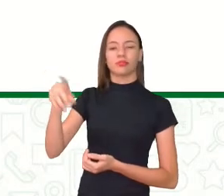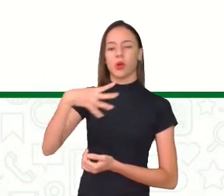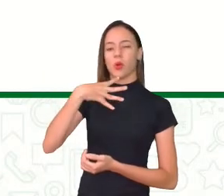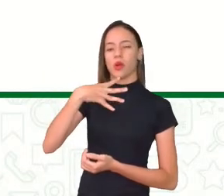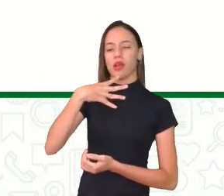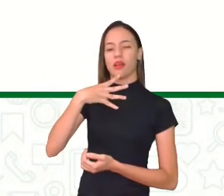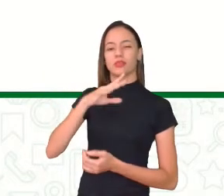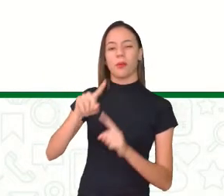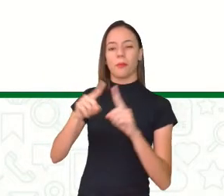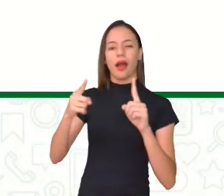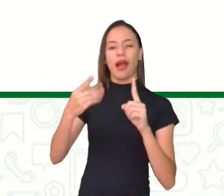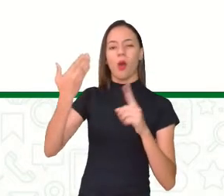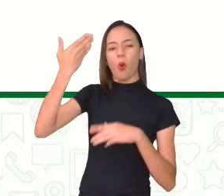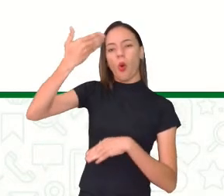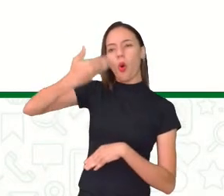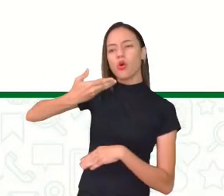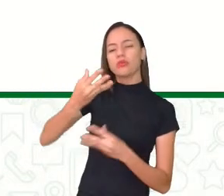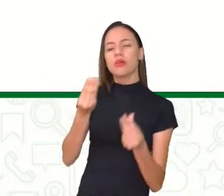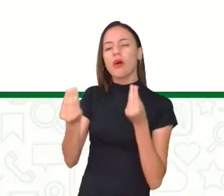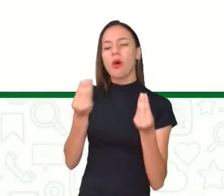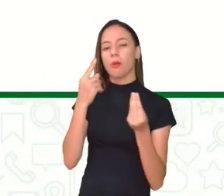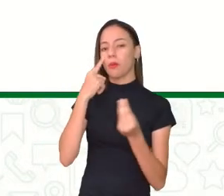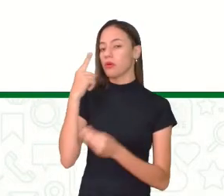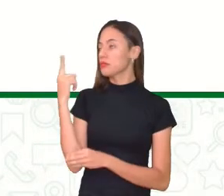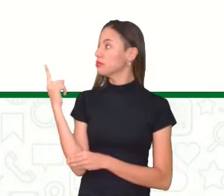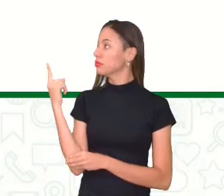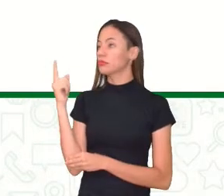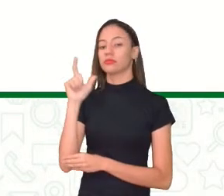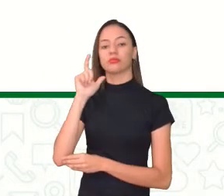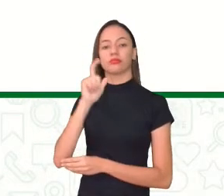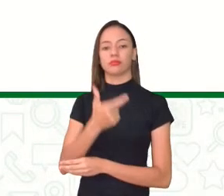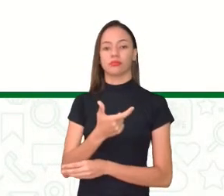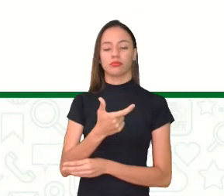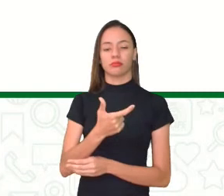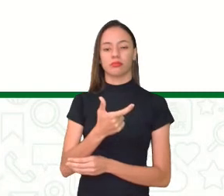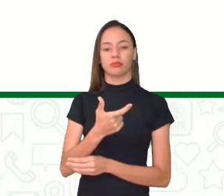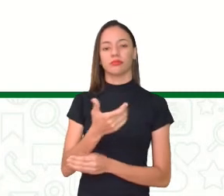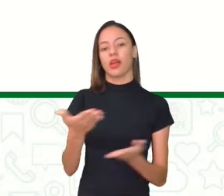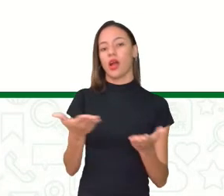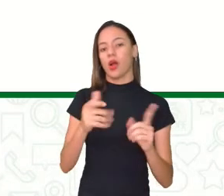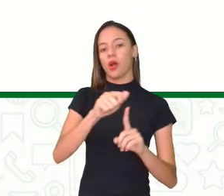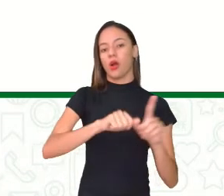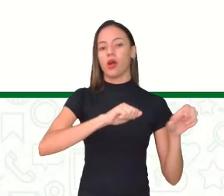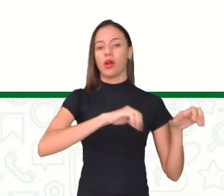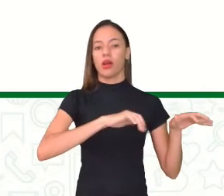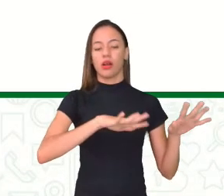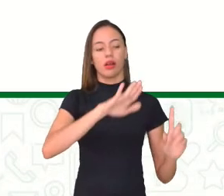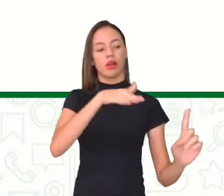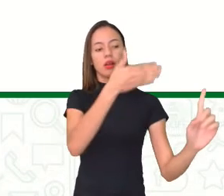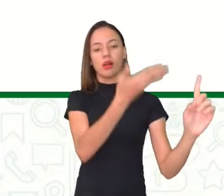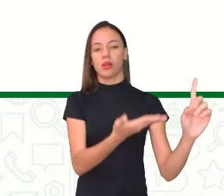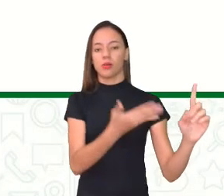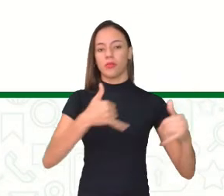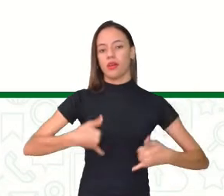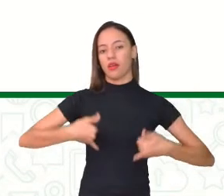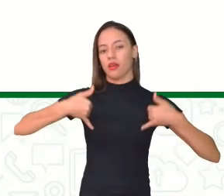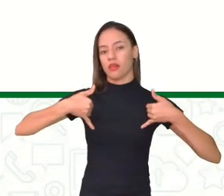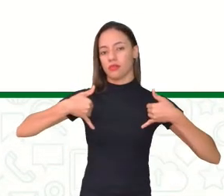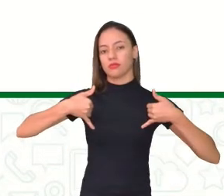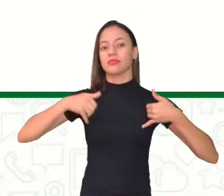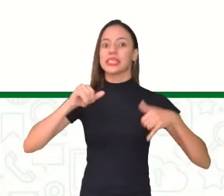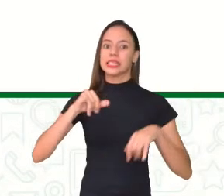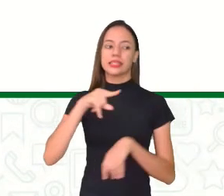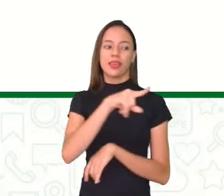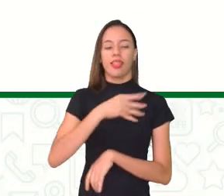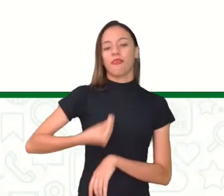mas não sabe nem como é o rostinho dele. Então, Paulo Freire, esse mês de setembro, é um mês em homenagem ao aniversário dele, caso ele